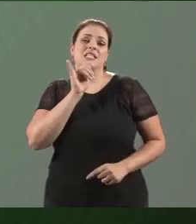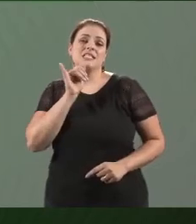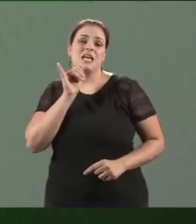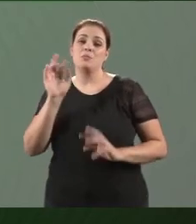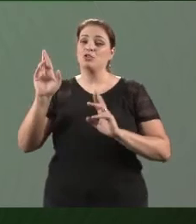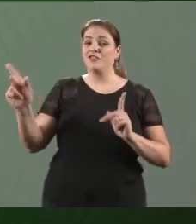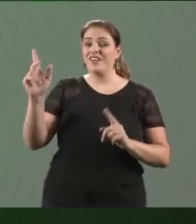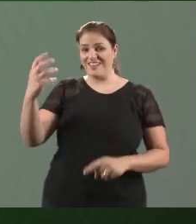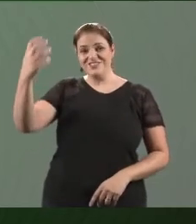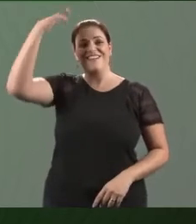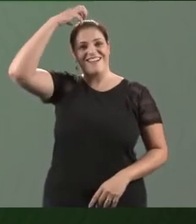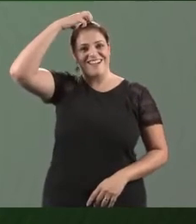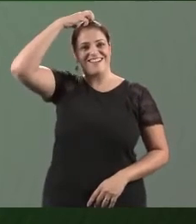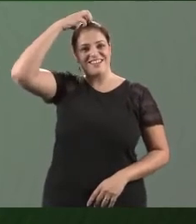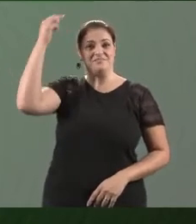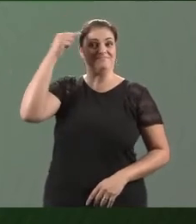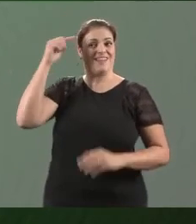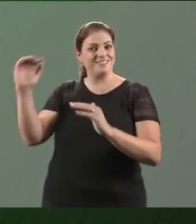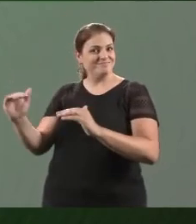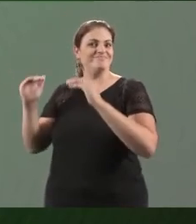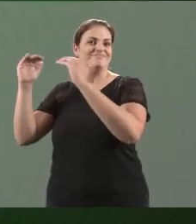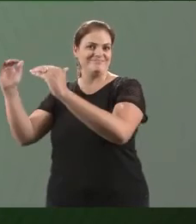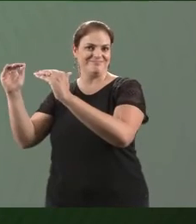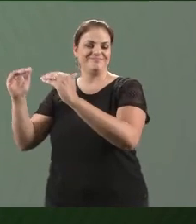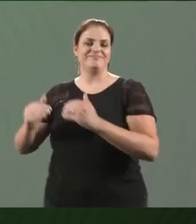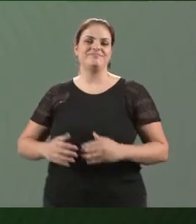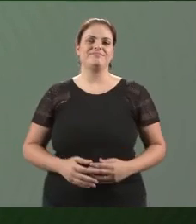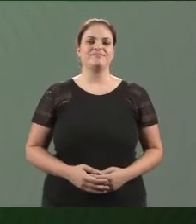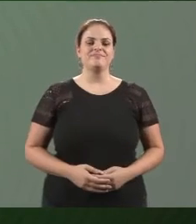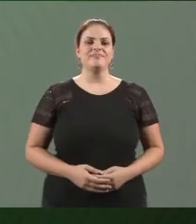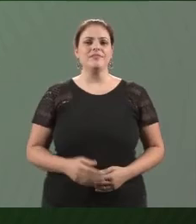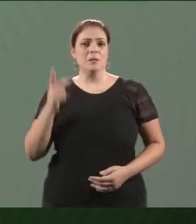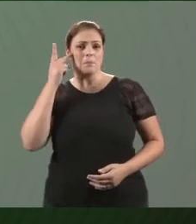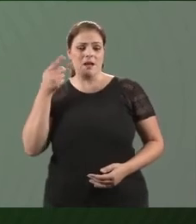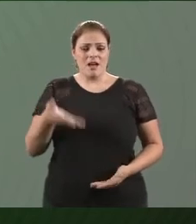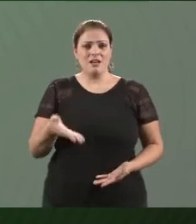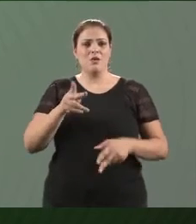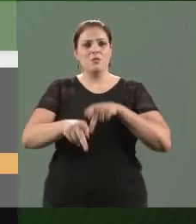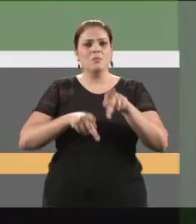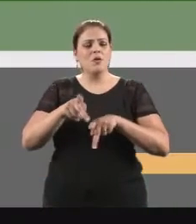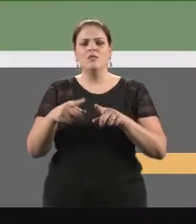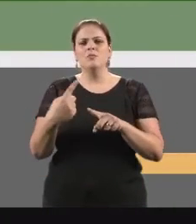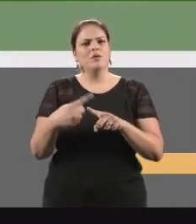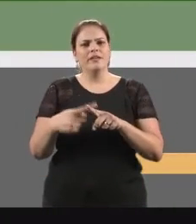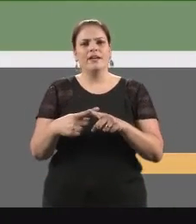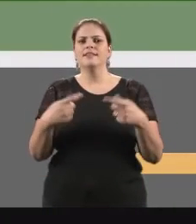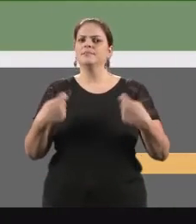imaginava, por exemplo, em relação aos reis nas monarquias absolutistas. Para o povo, insere uma dimensão